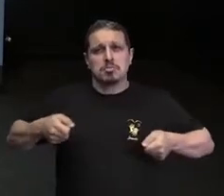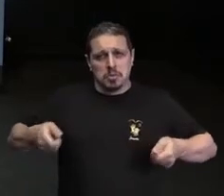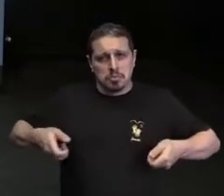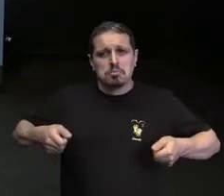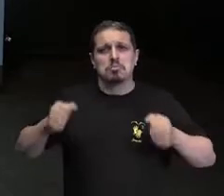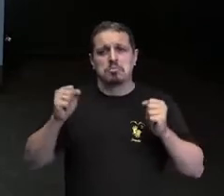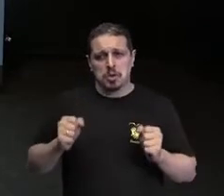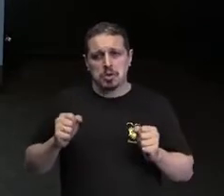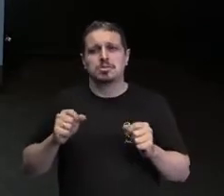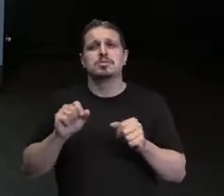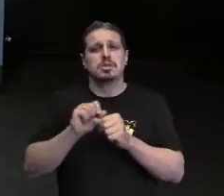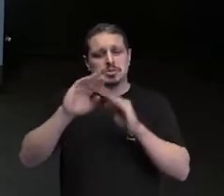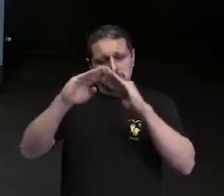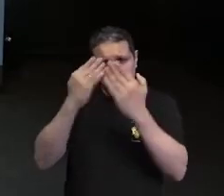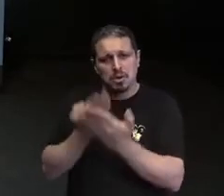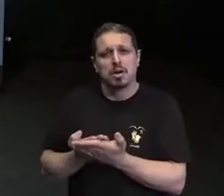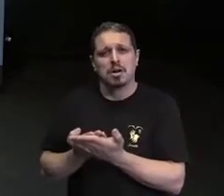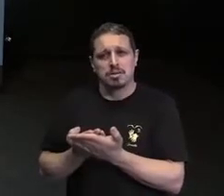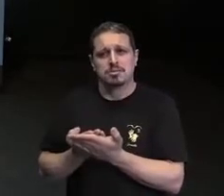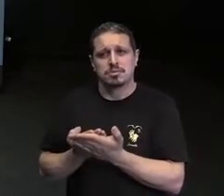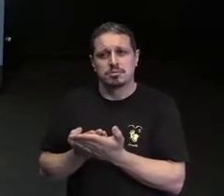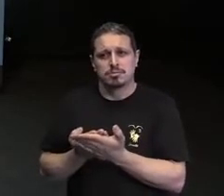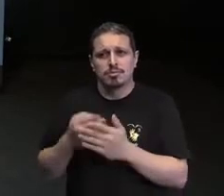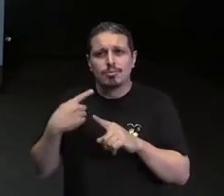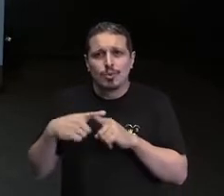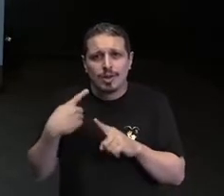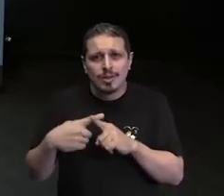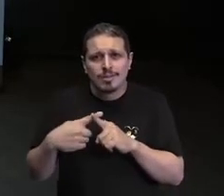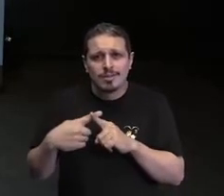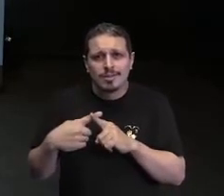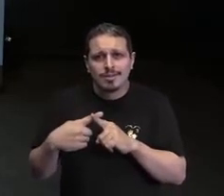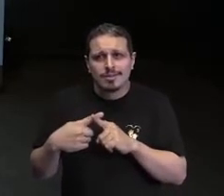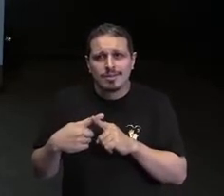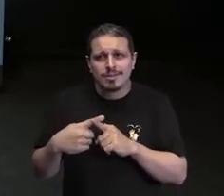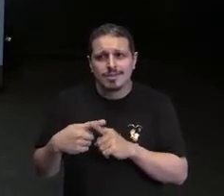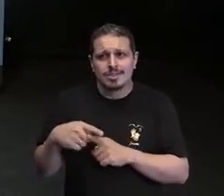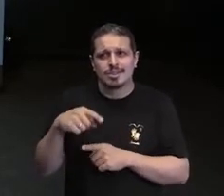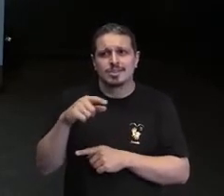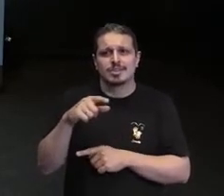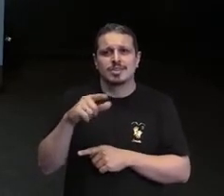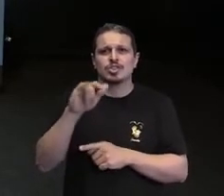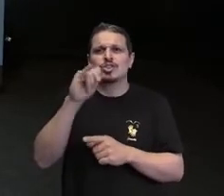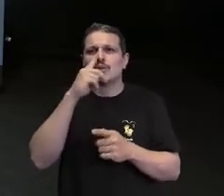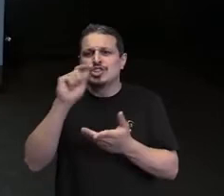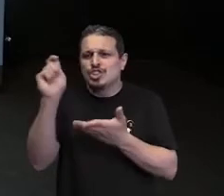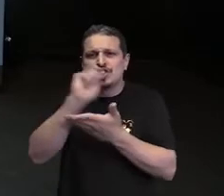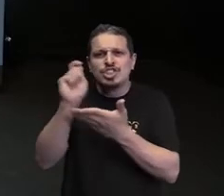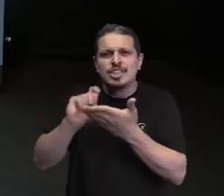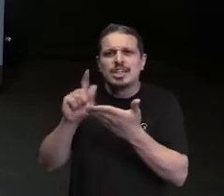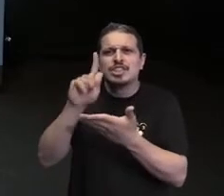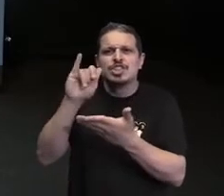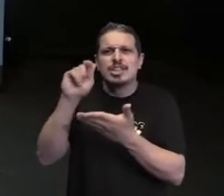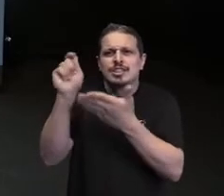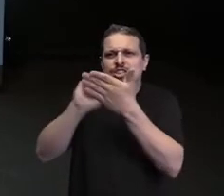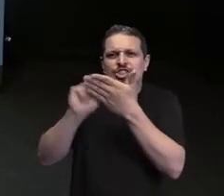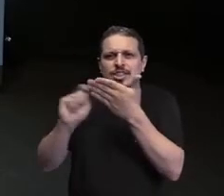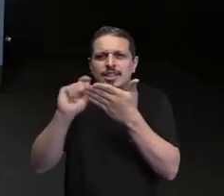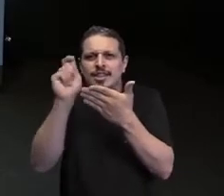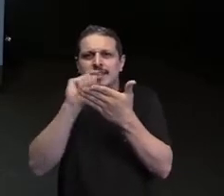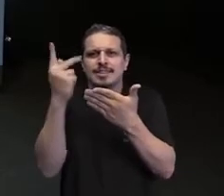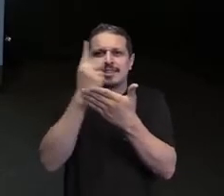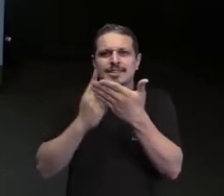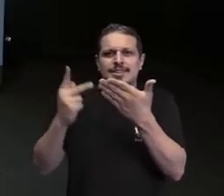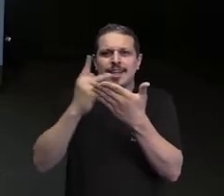ambiente escolar. Vejam o giz de cera, o giz no chão desse chão escolar. E essa representação